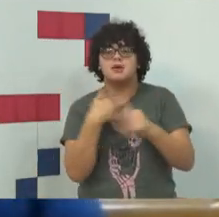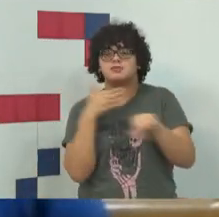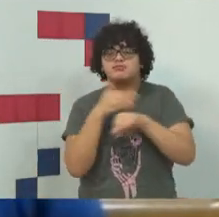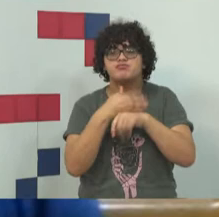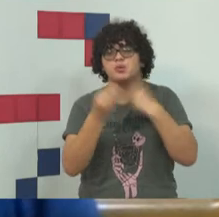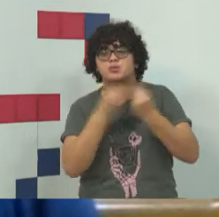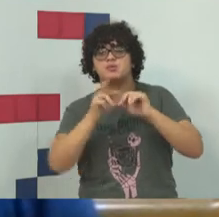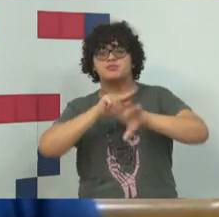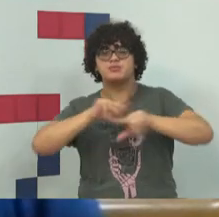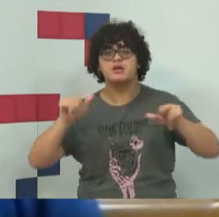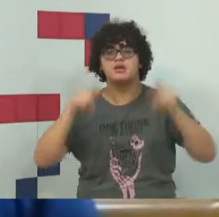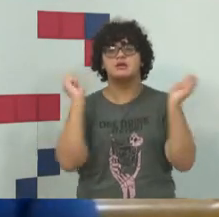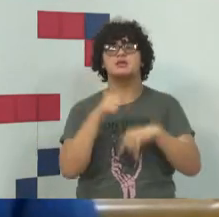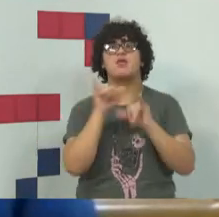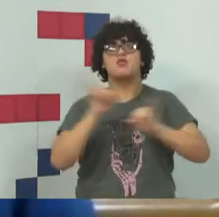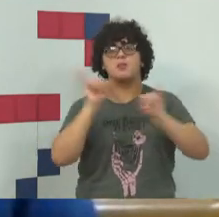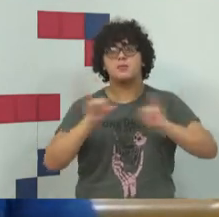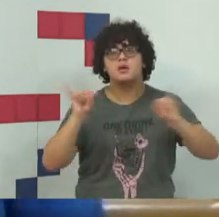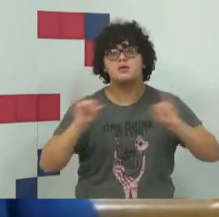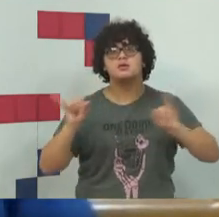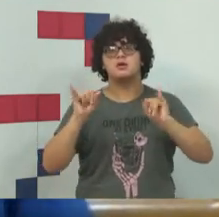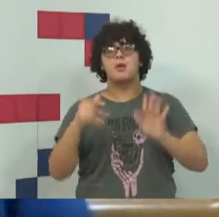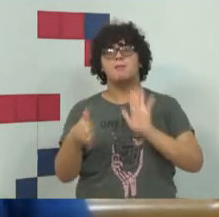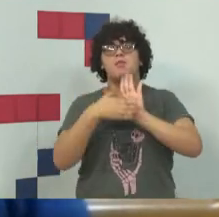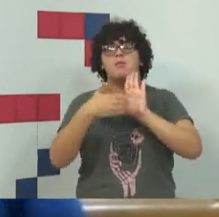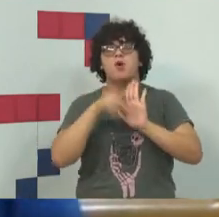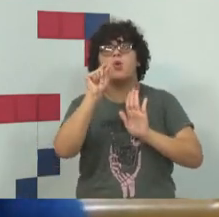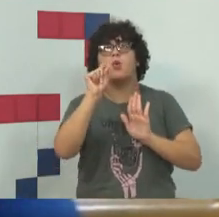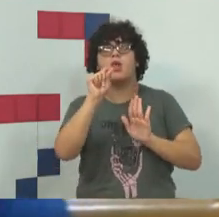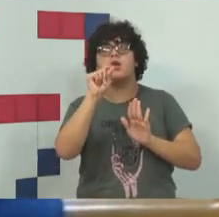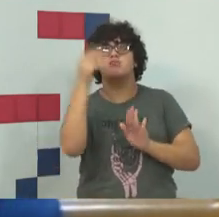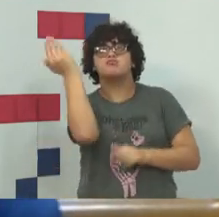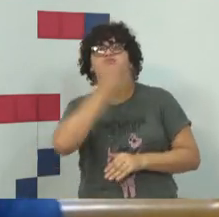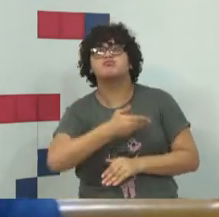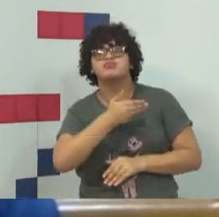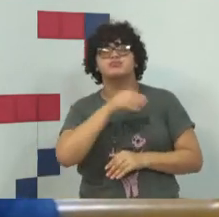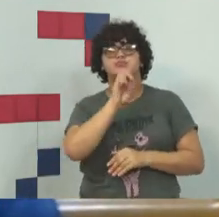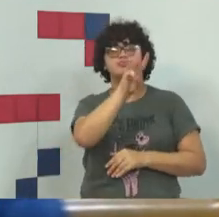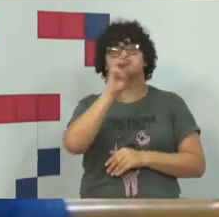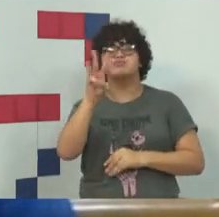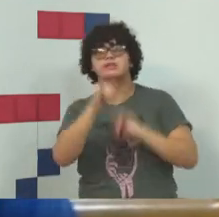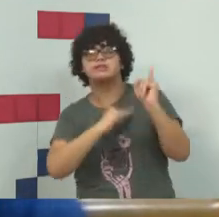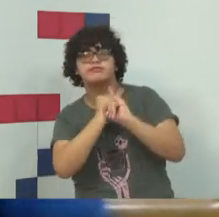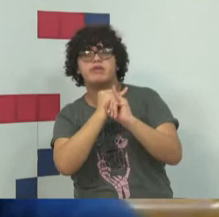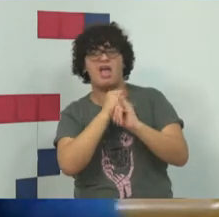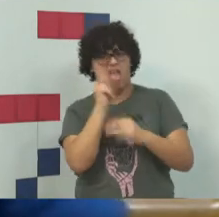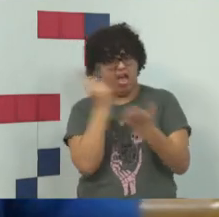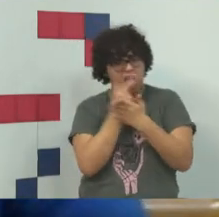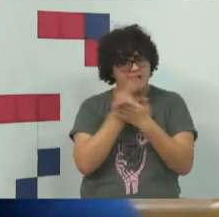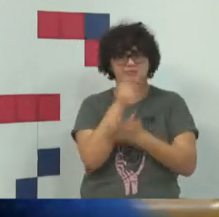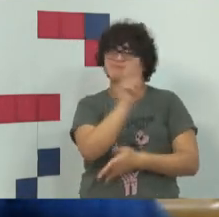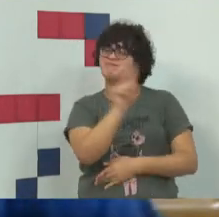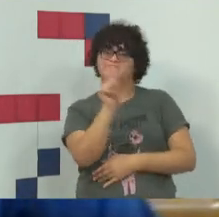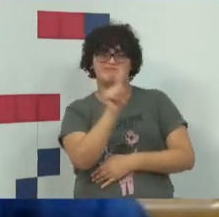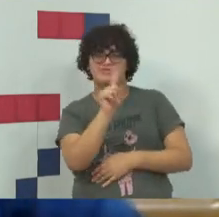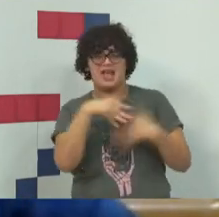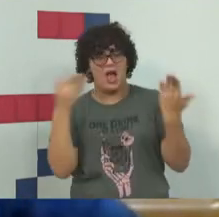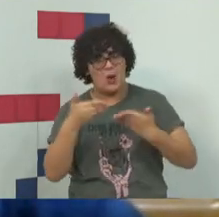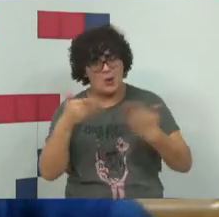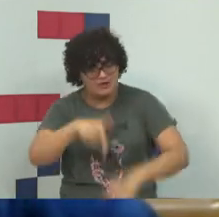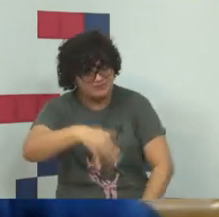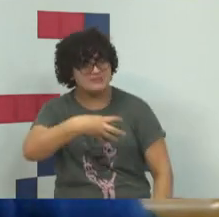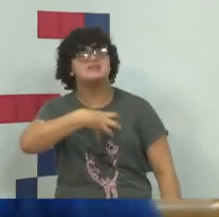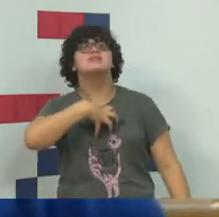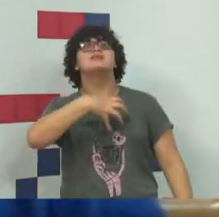hierarquizou a informação com base na fonte, isso não é errado, né, poxa, nós estamos aqui, eu estou aqui, eu me sinto